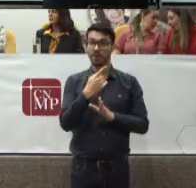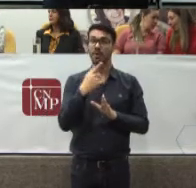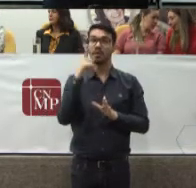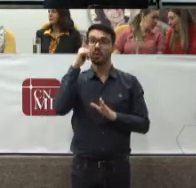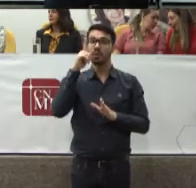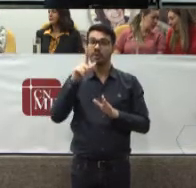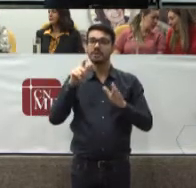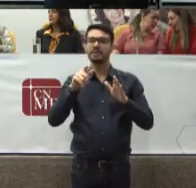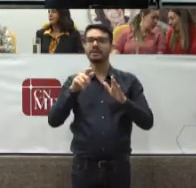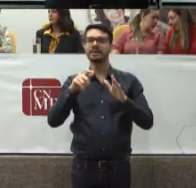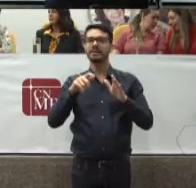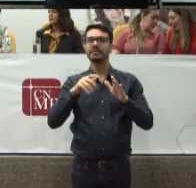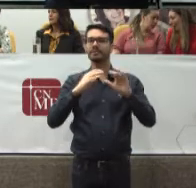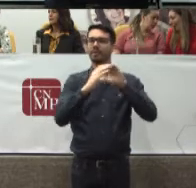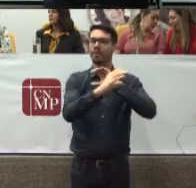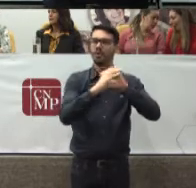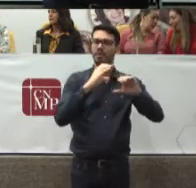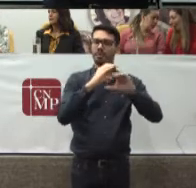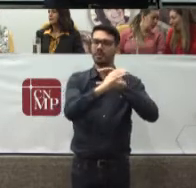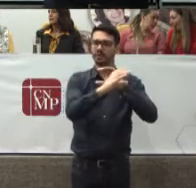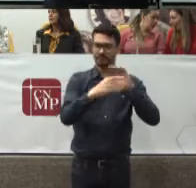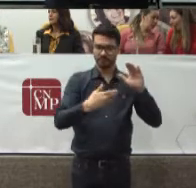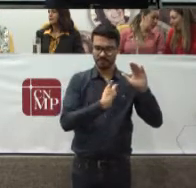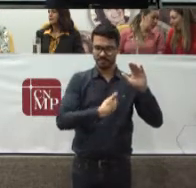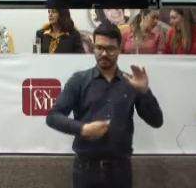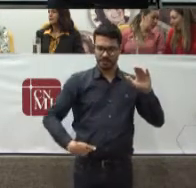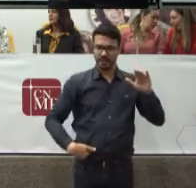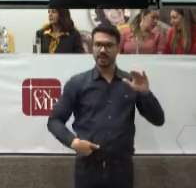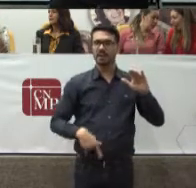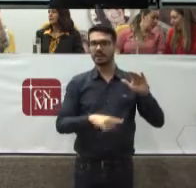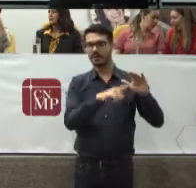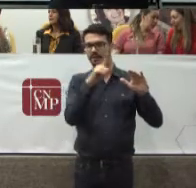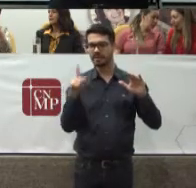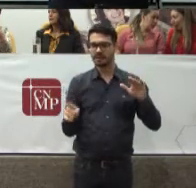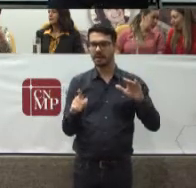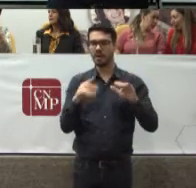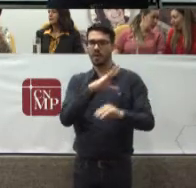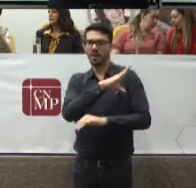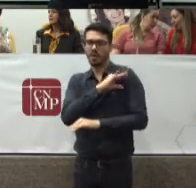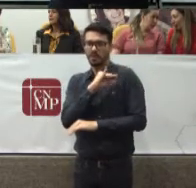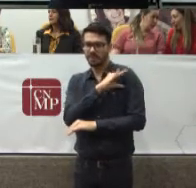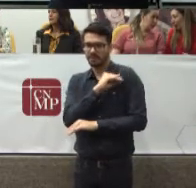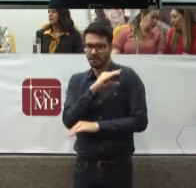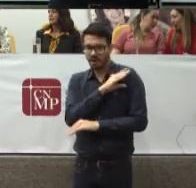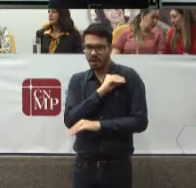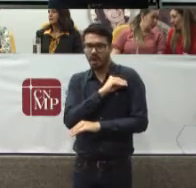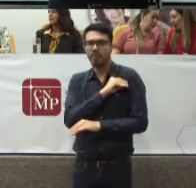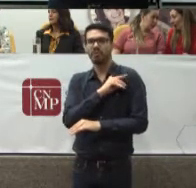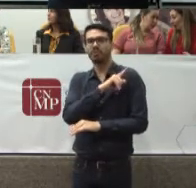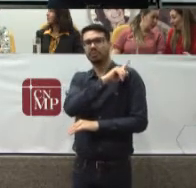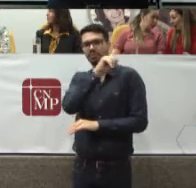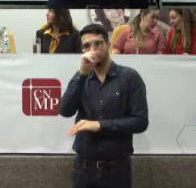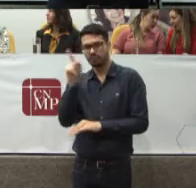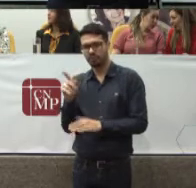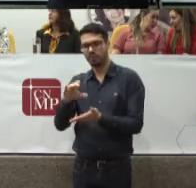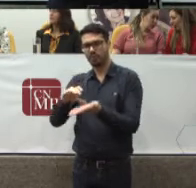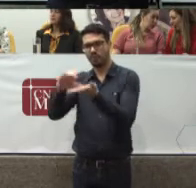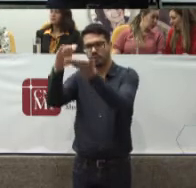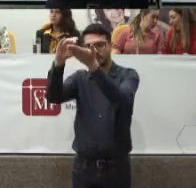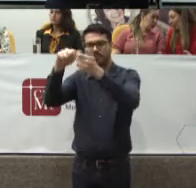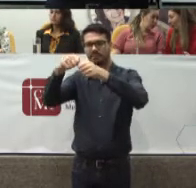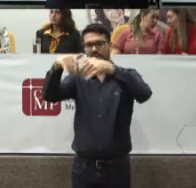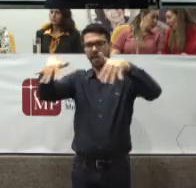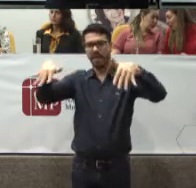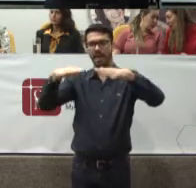Transversal Entre a presidência Com as comissões Do conselho Em tudo Que fosse Aquela